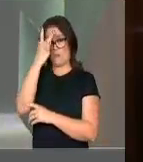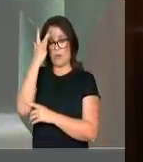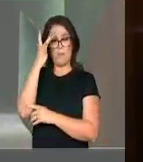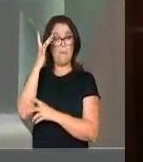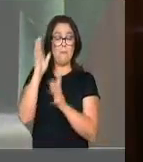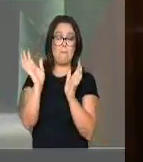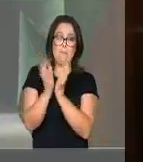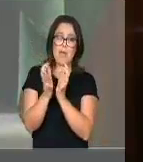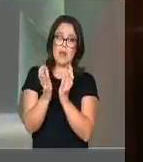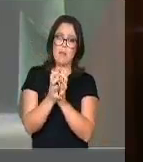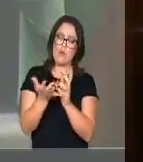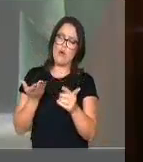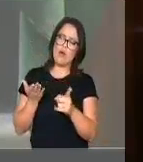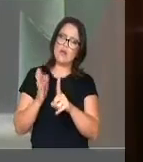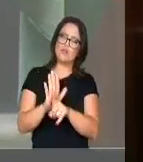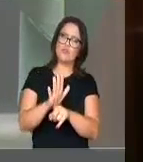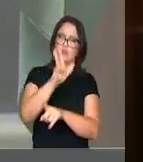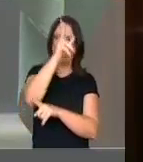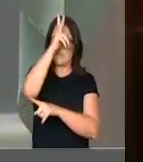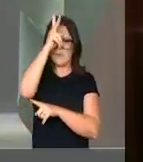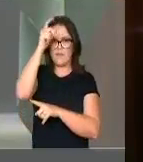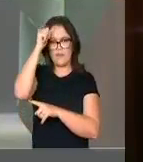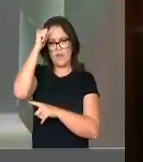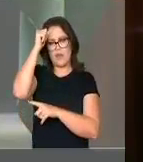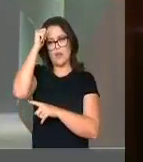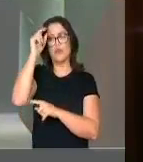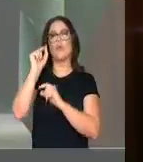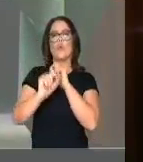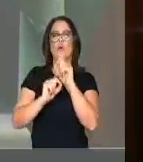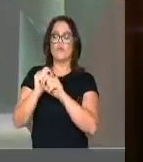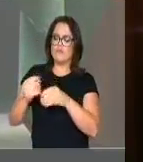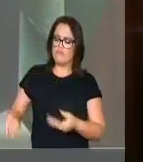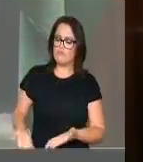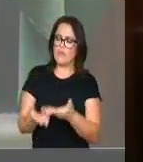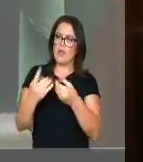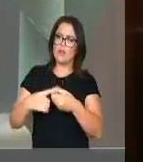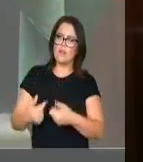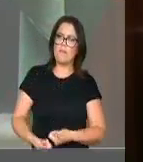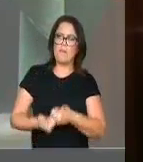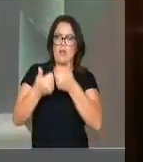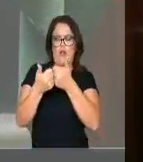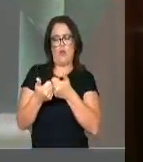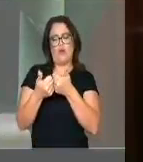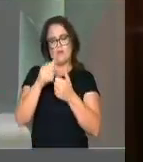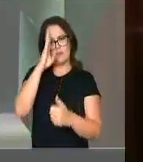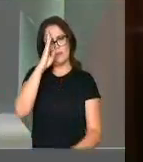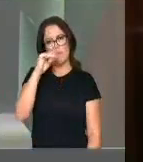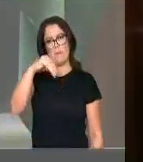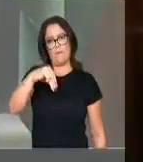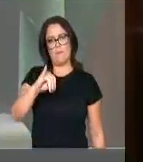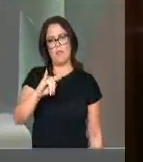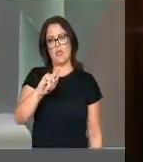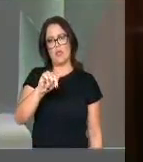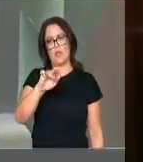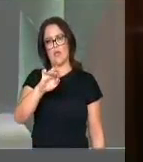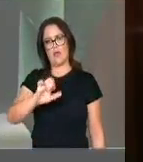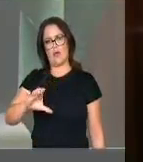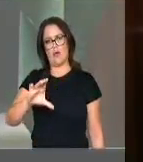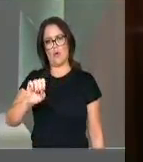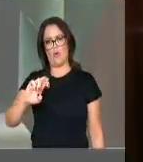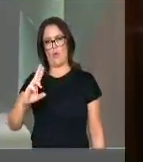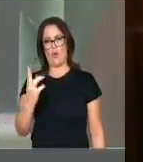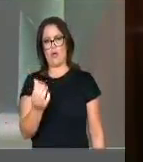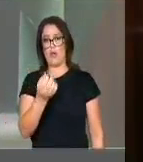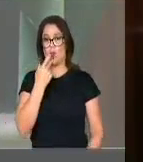pernambucanos, ajudar o prefeito Guilherme Coelho lá, aliás, o Miguel Coelho, na mobilidade daquela